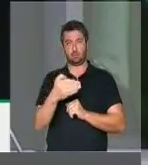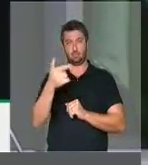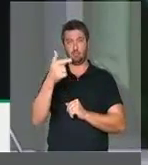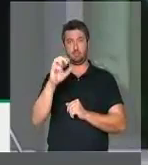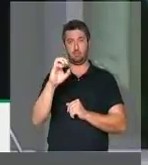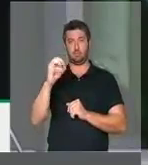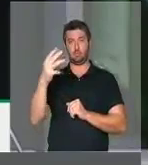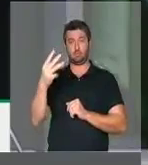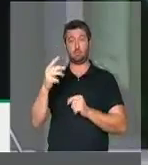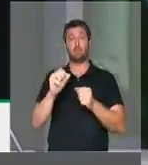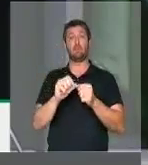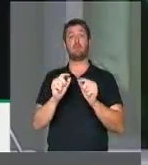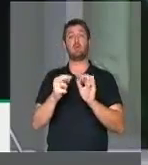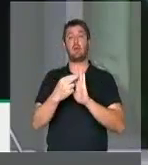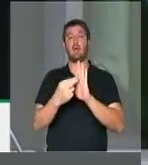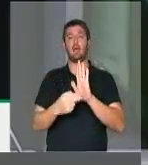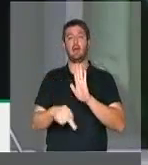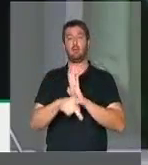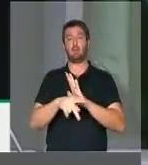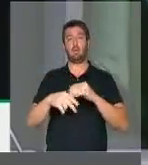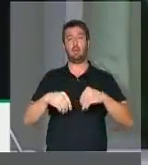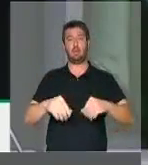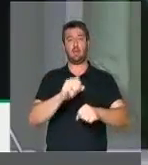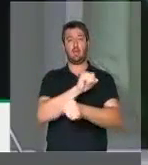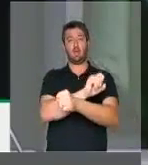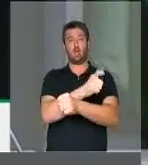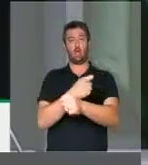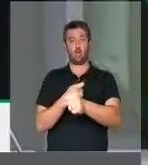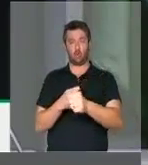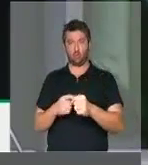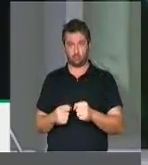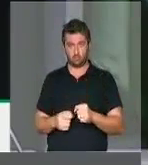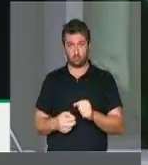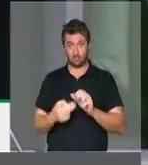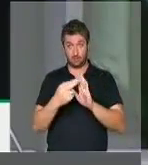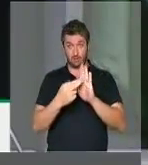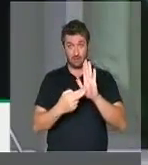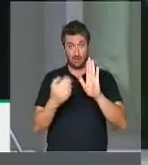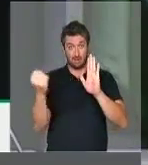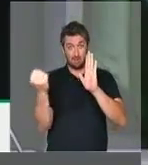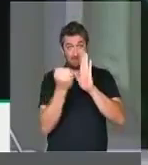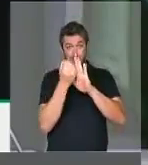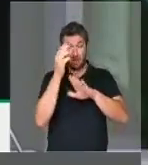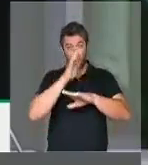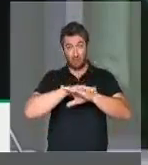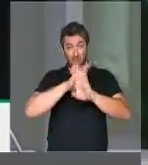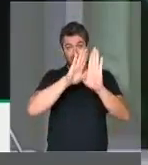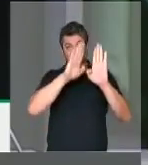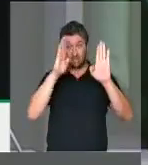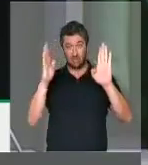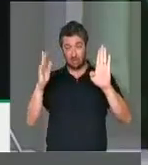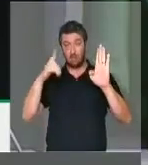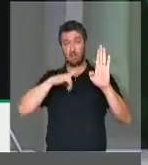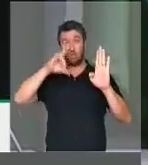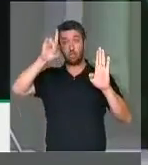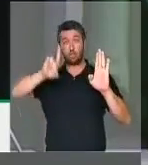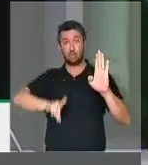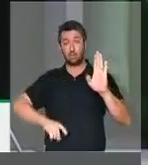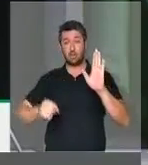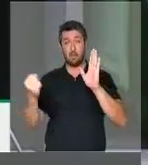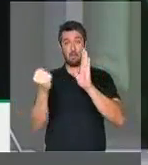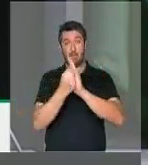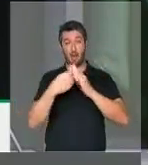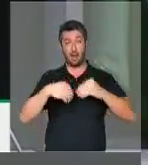2003, que regula a titulação de quilombos. O marco temporal estabelece que só terão direito à